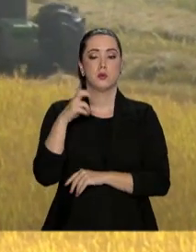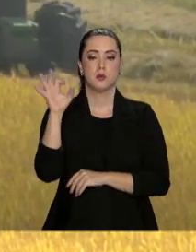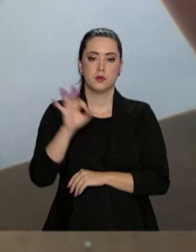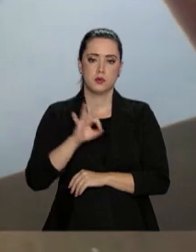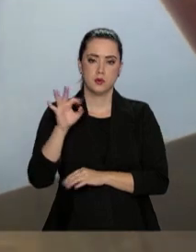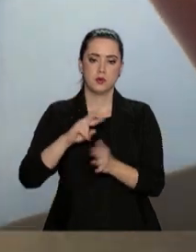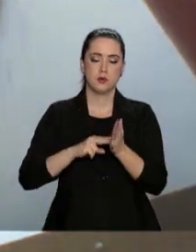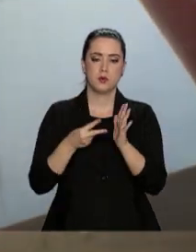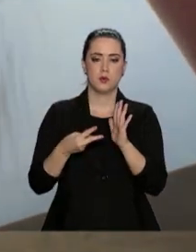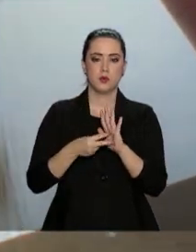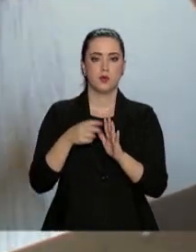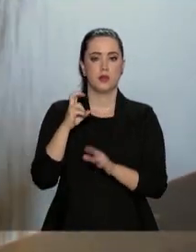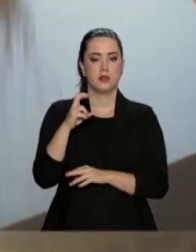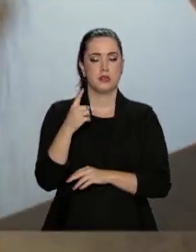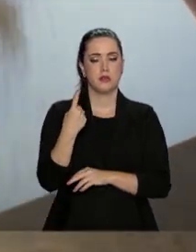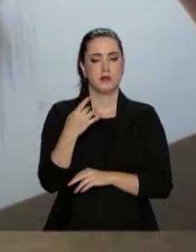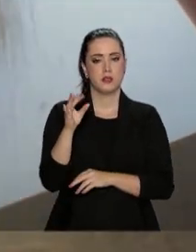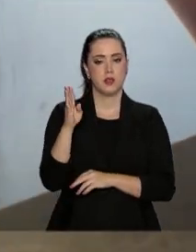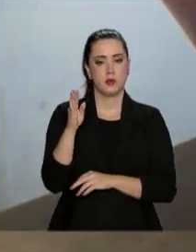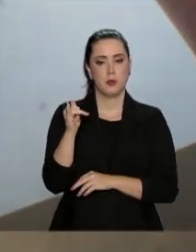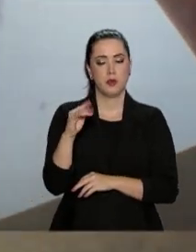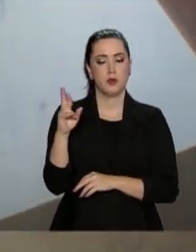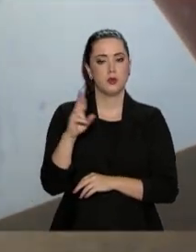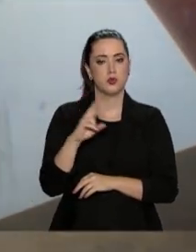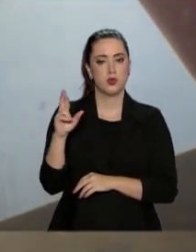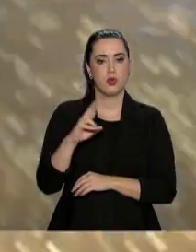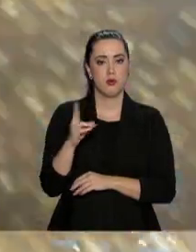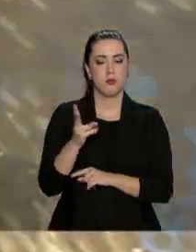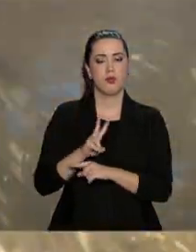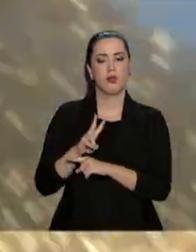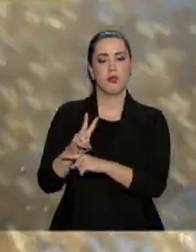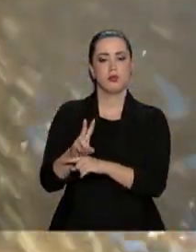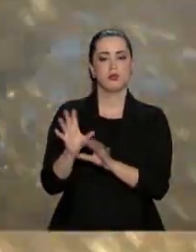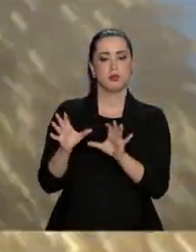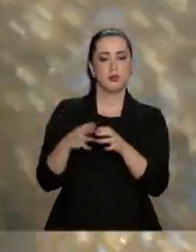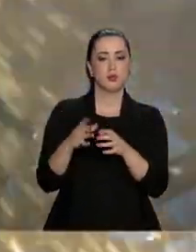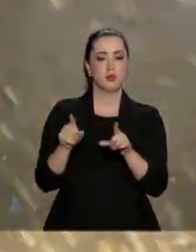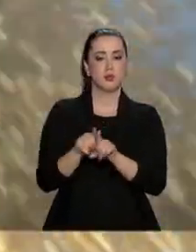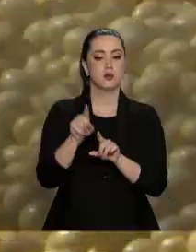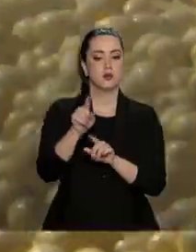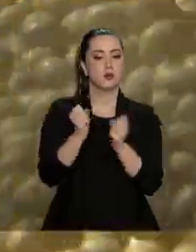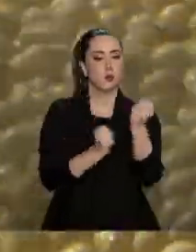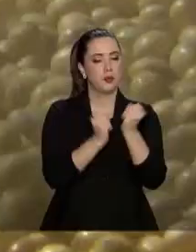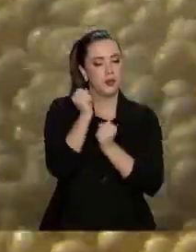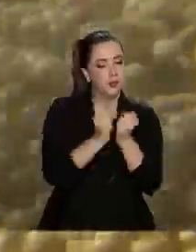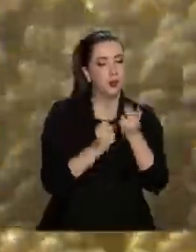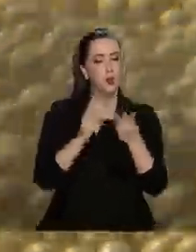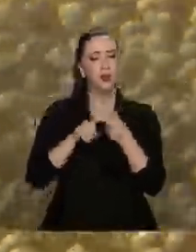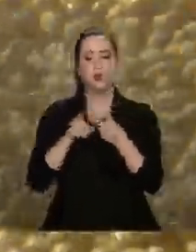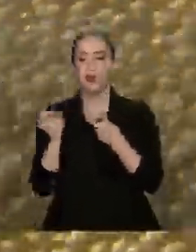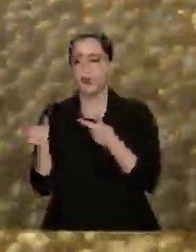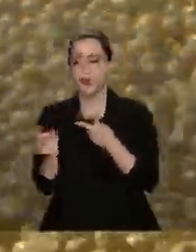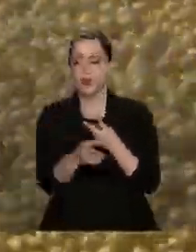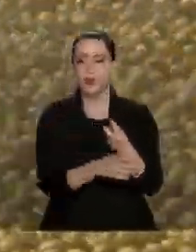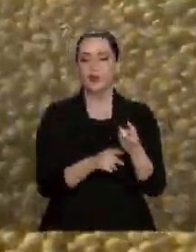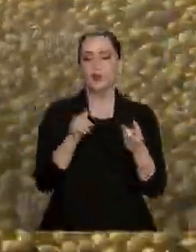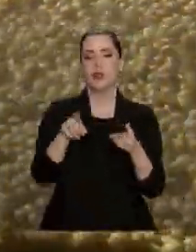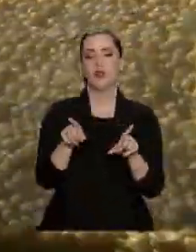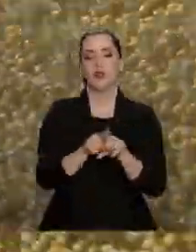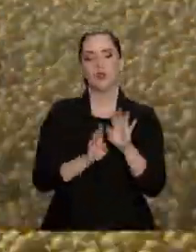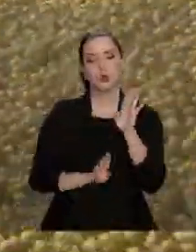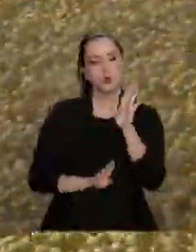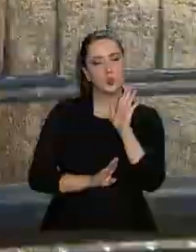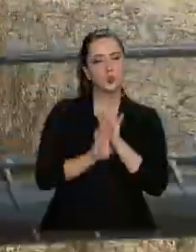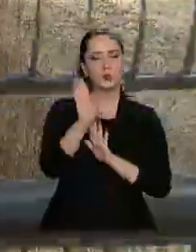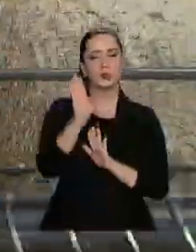equivalente a 51 bilhões de reais. Financiamentos para áreas de industrialização e comercialização também